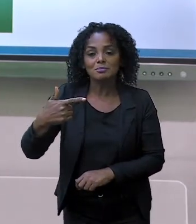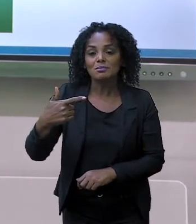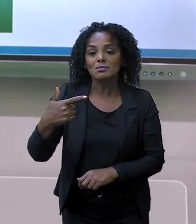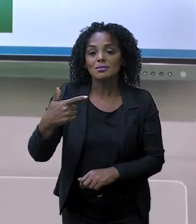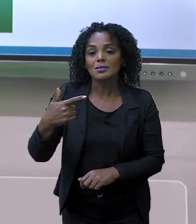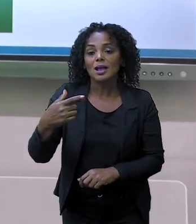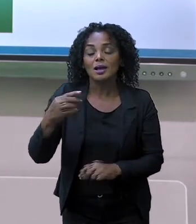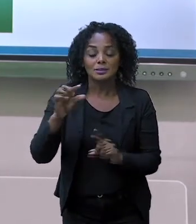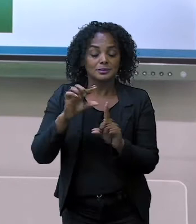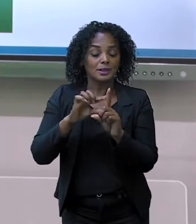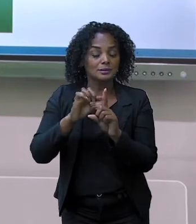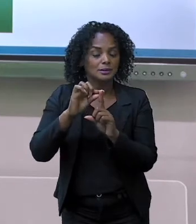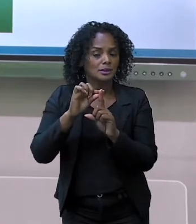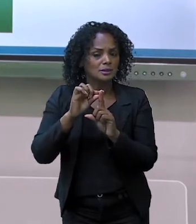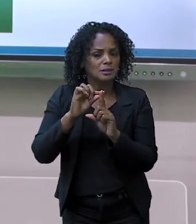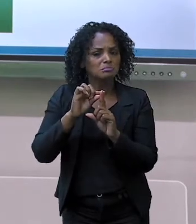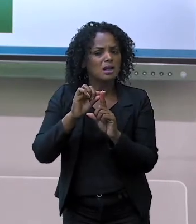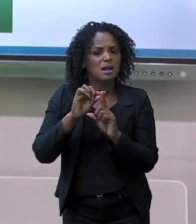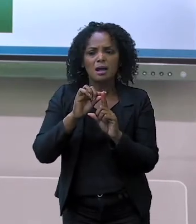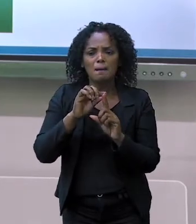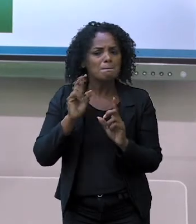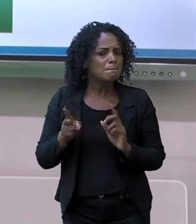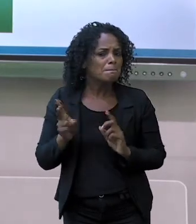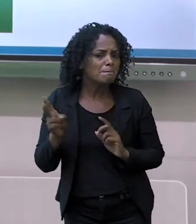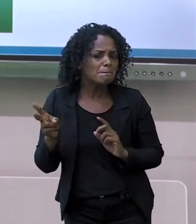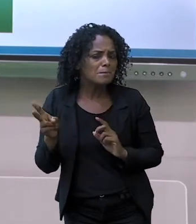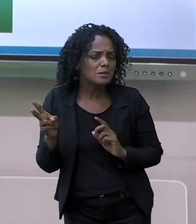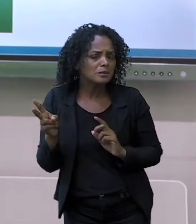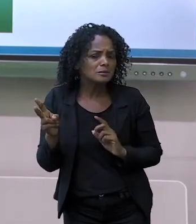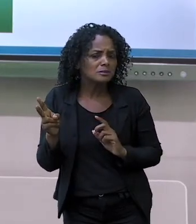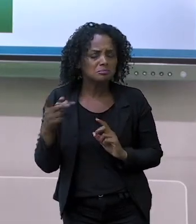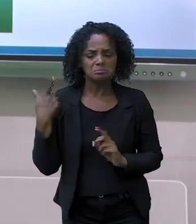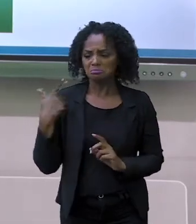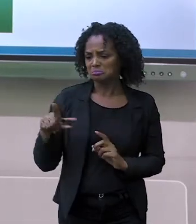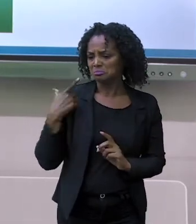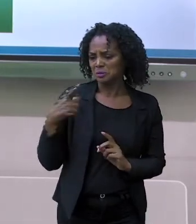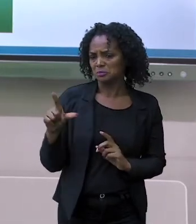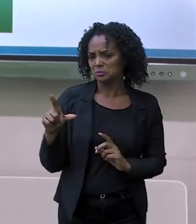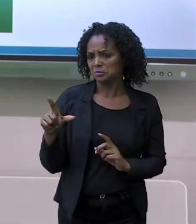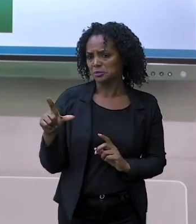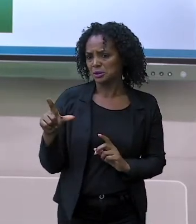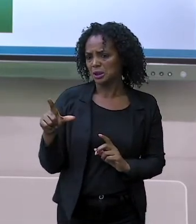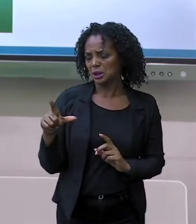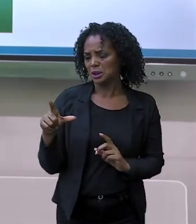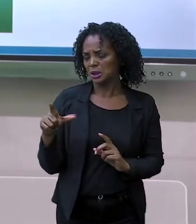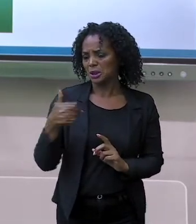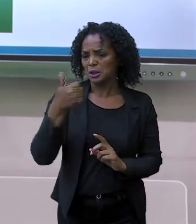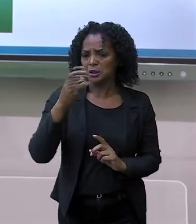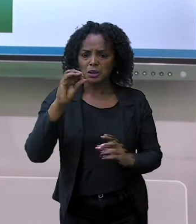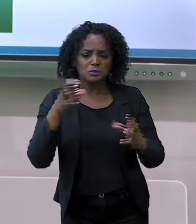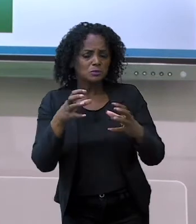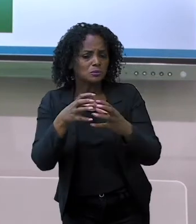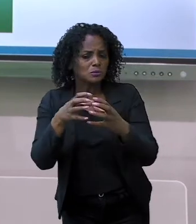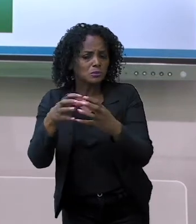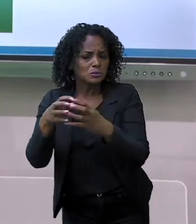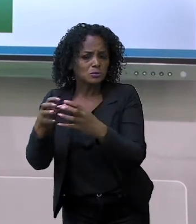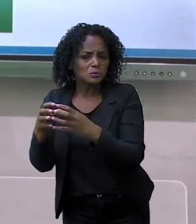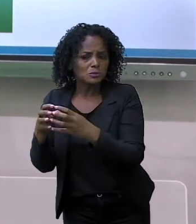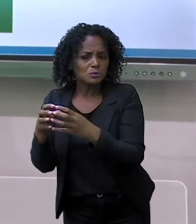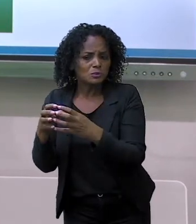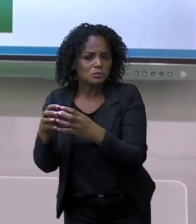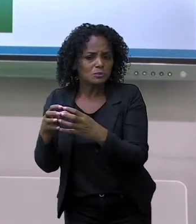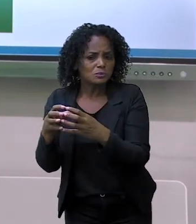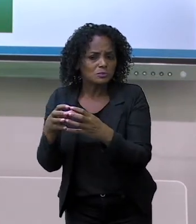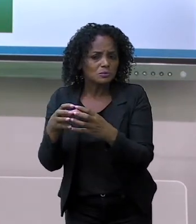dez ainda. Não é isso? Só que entrou duas unidades. Se entrou duas aqui, nós iremos colocar o número dois aqui,